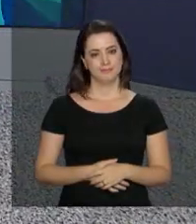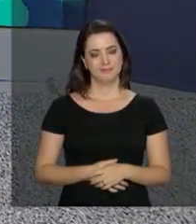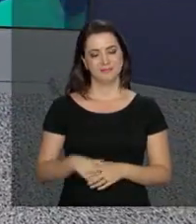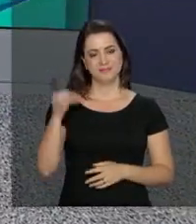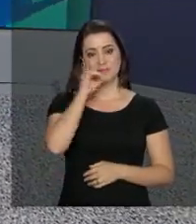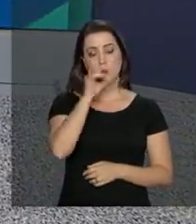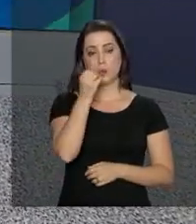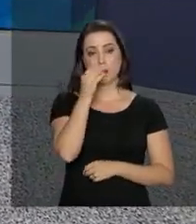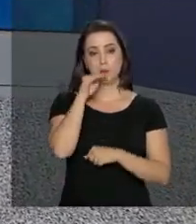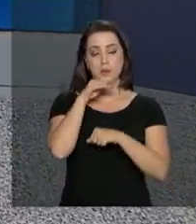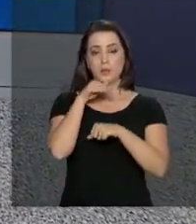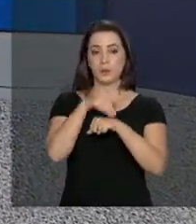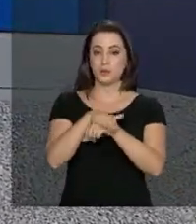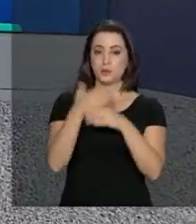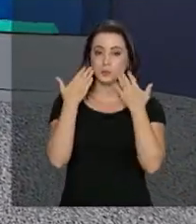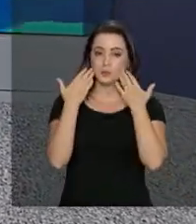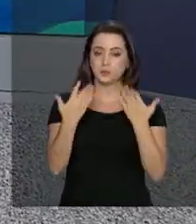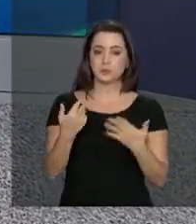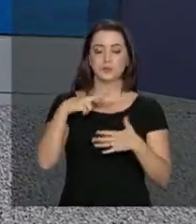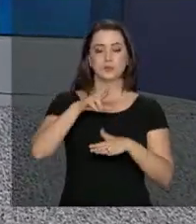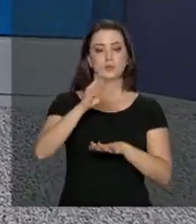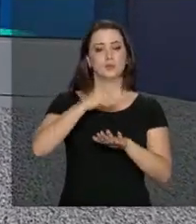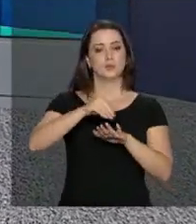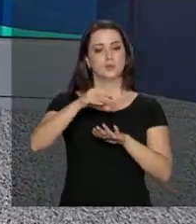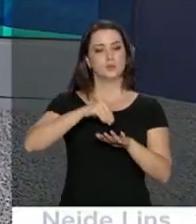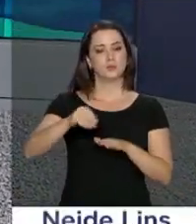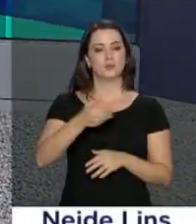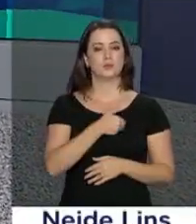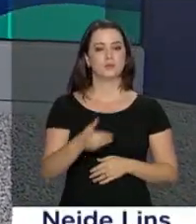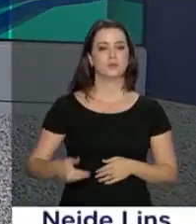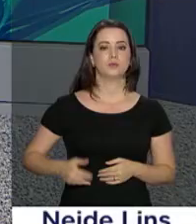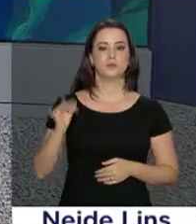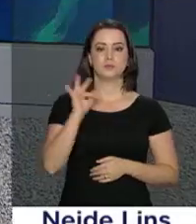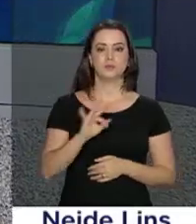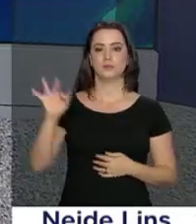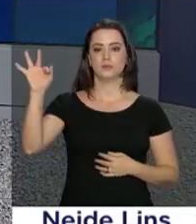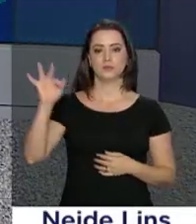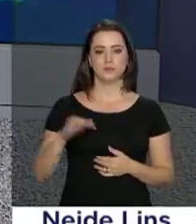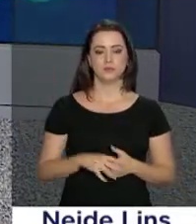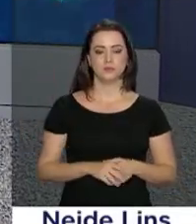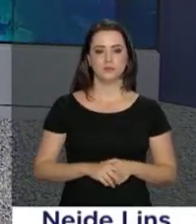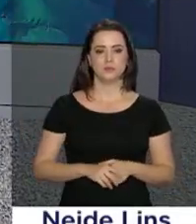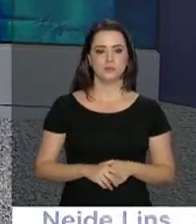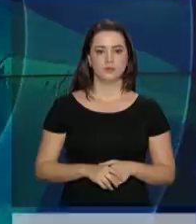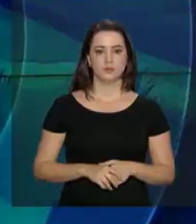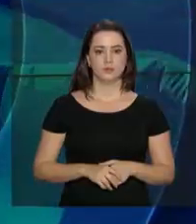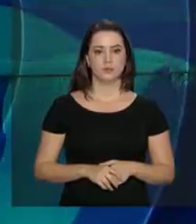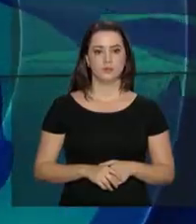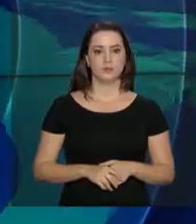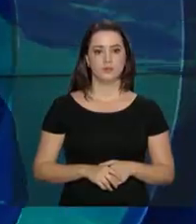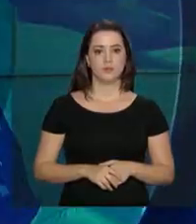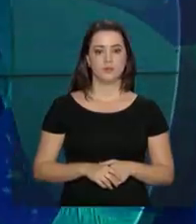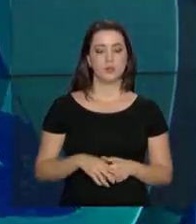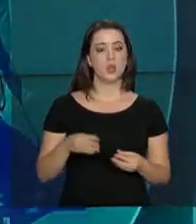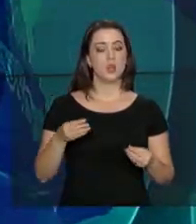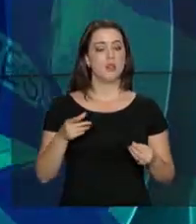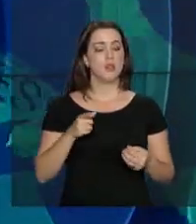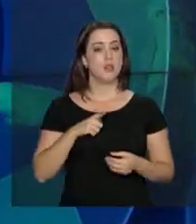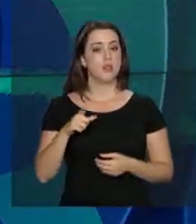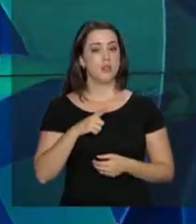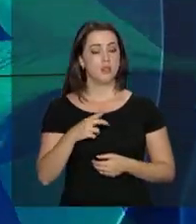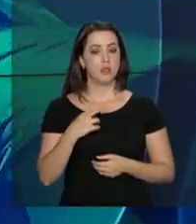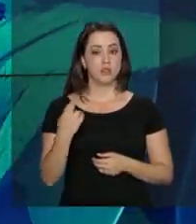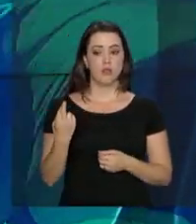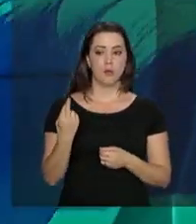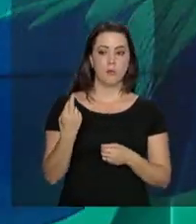Olá, boa noite. Começa agora mais uma edição do Repórter NBR com as notícias do governo federal. Ter um retorno por meio de